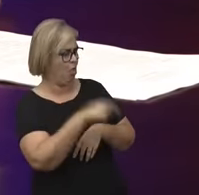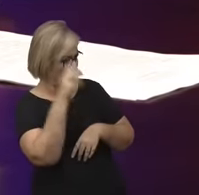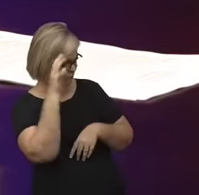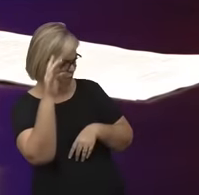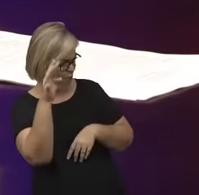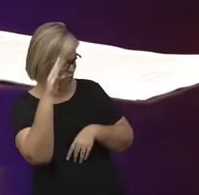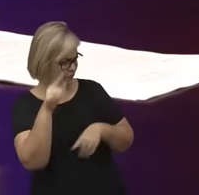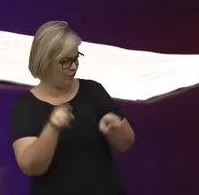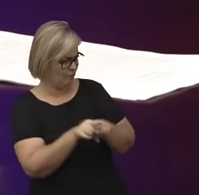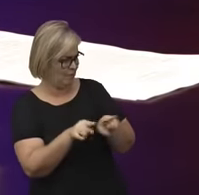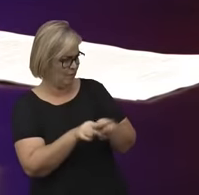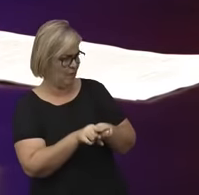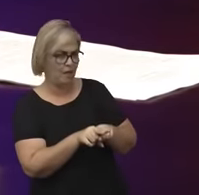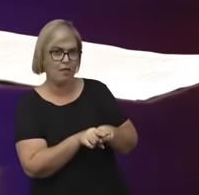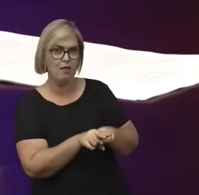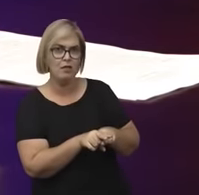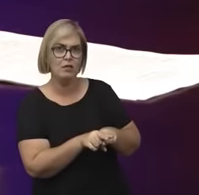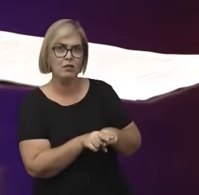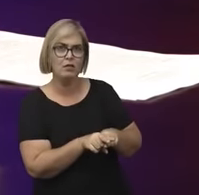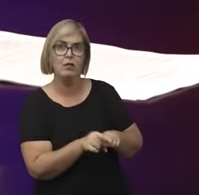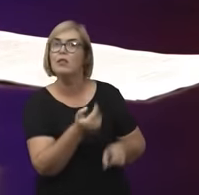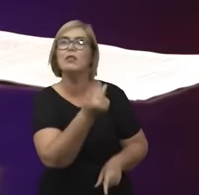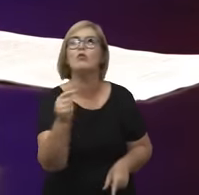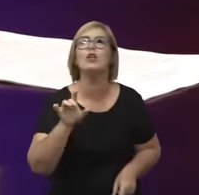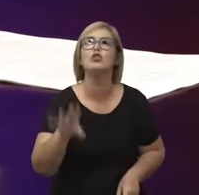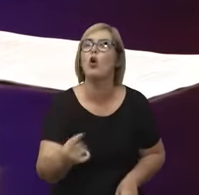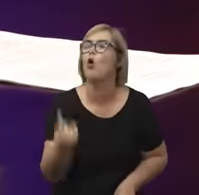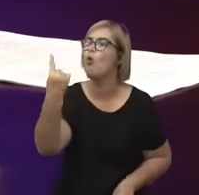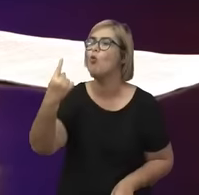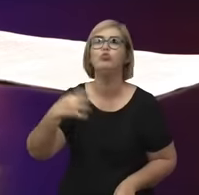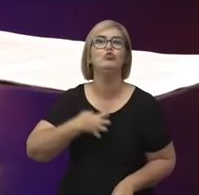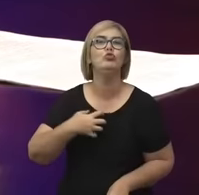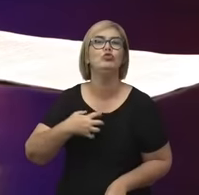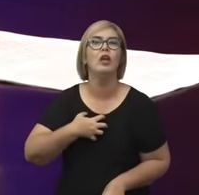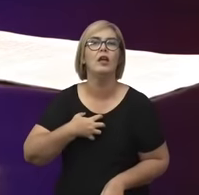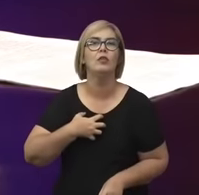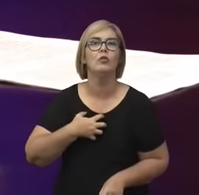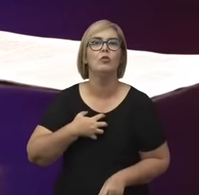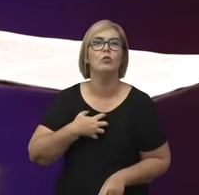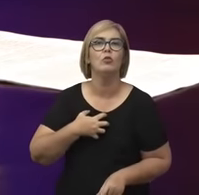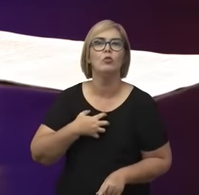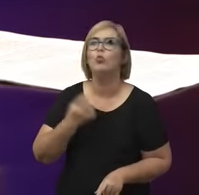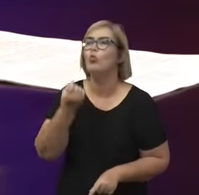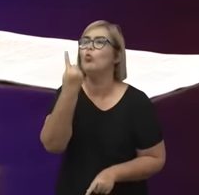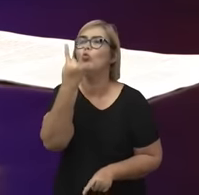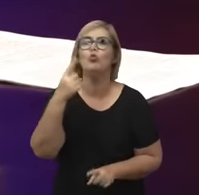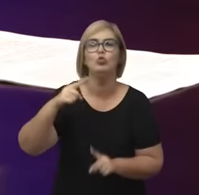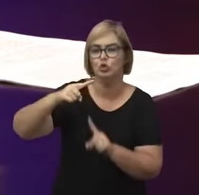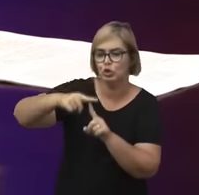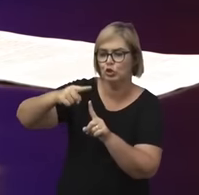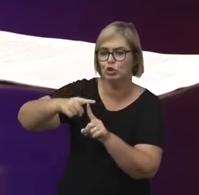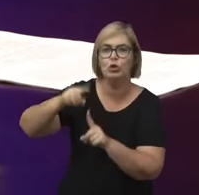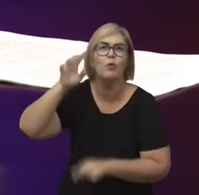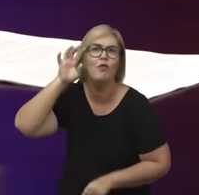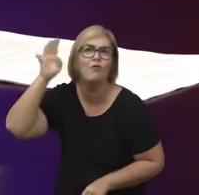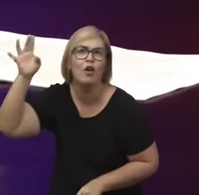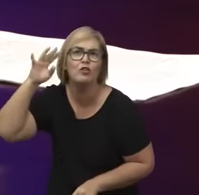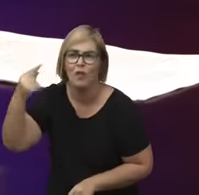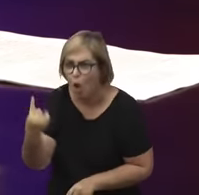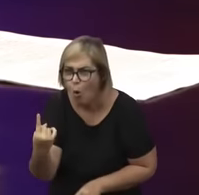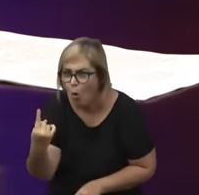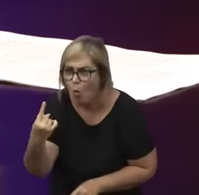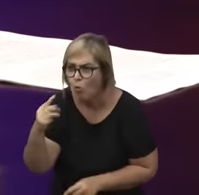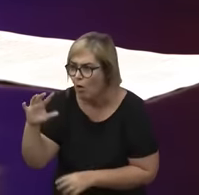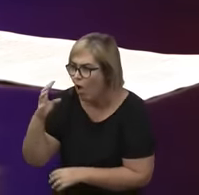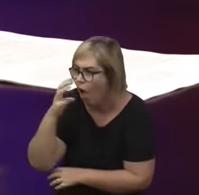desse paradigma da filosofia nascendo como a partir de um espanto com as coisas naturais, de um maravilhamento, para a filosofia nascendo a